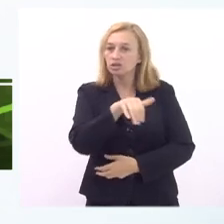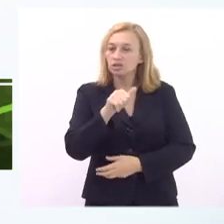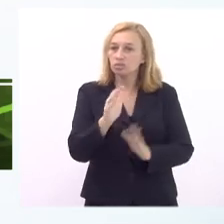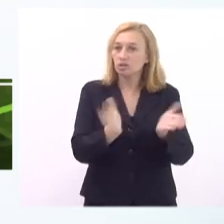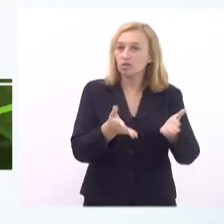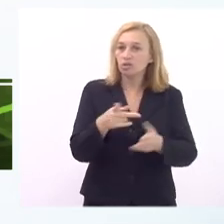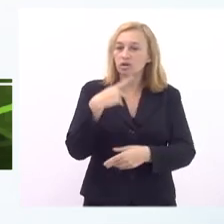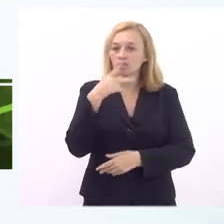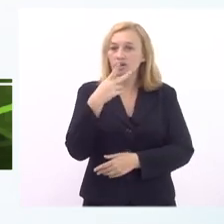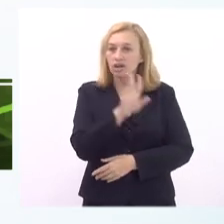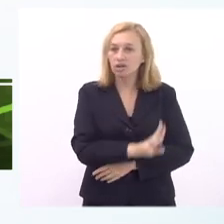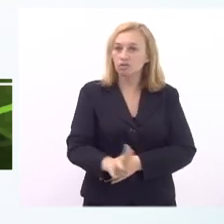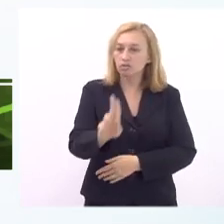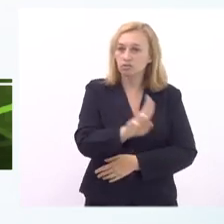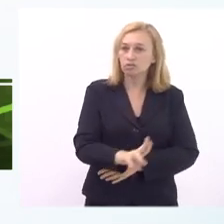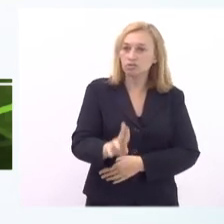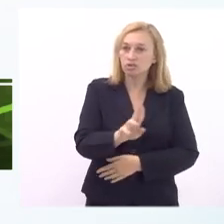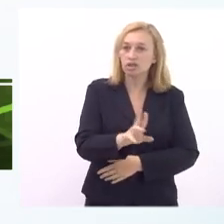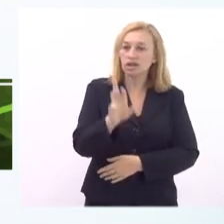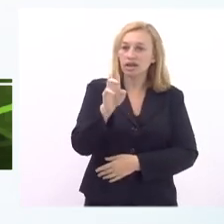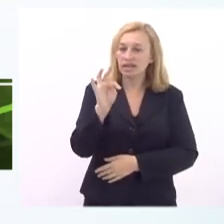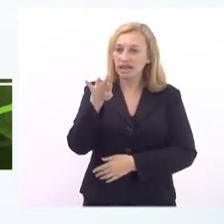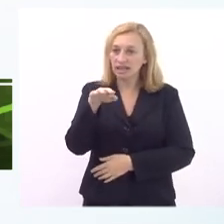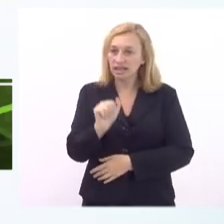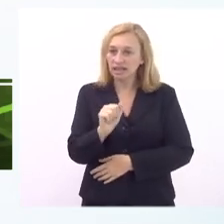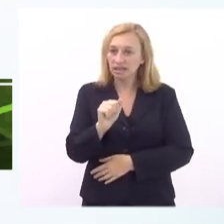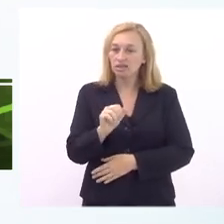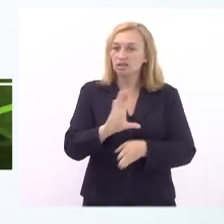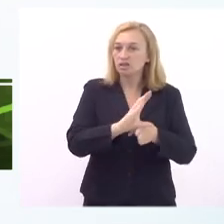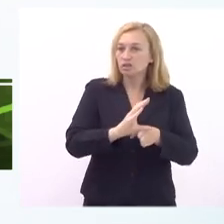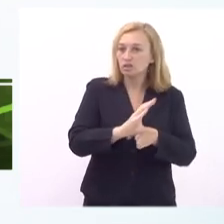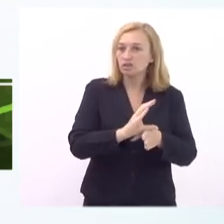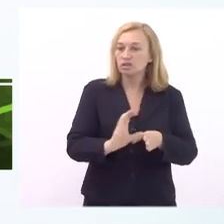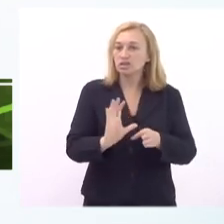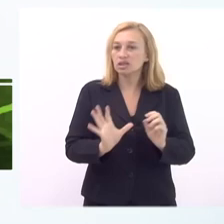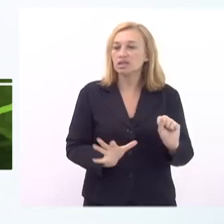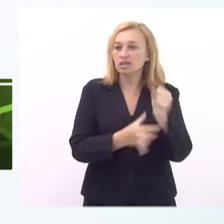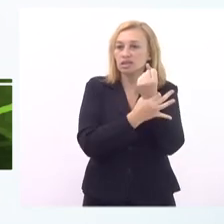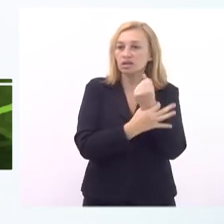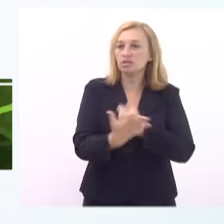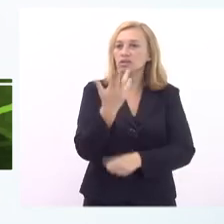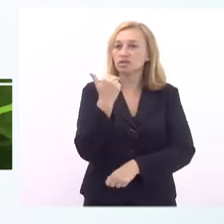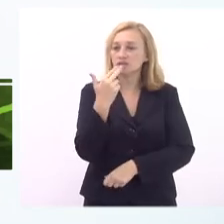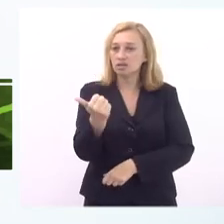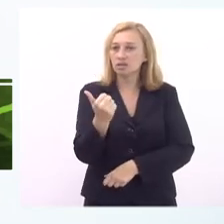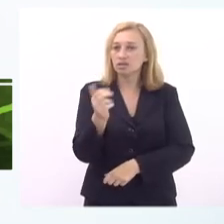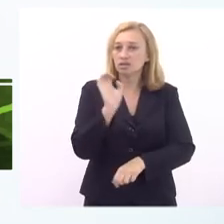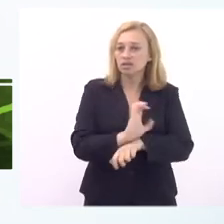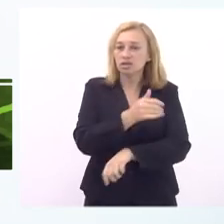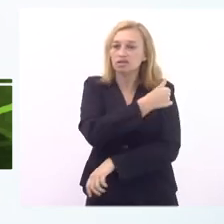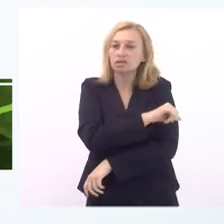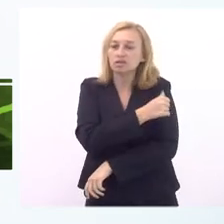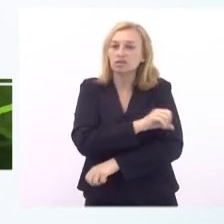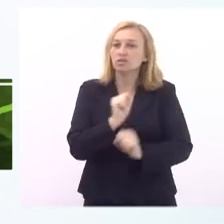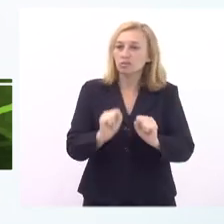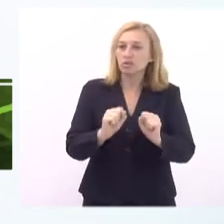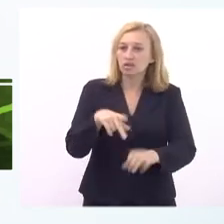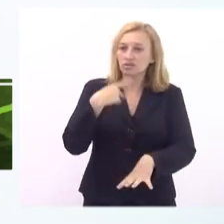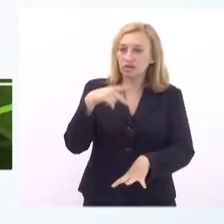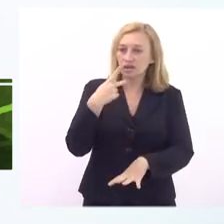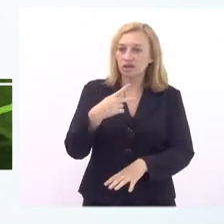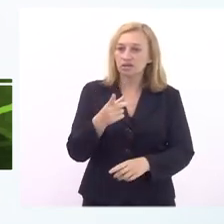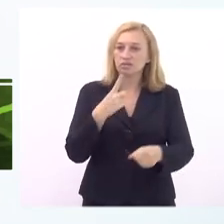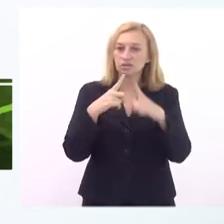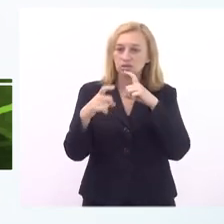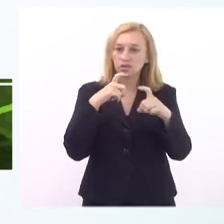agora para fazer uso da palavra a Renata Machado que é do conselho de segurança alimentar e nutricional do estado do Rio de Janeiro vai poder contribuir com o